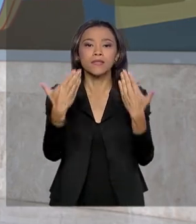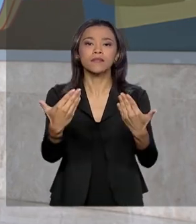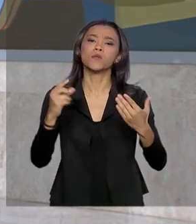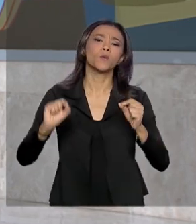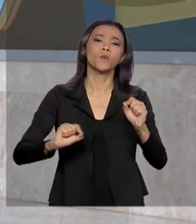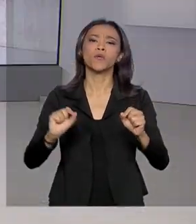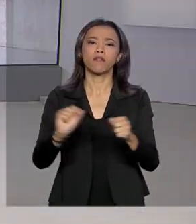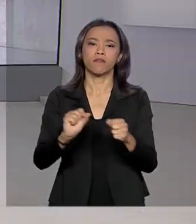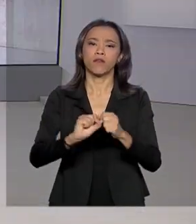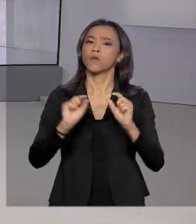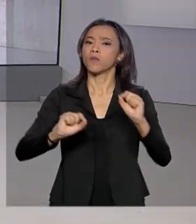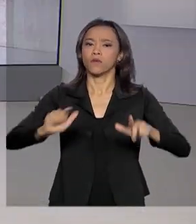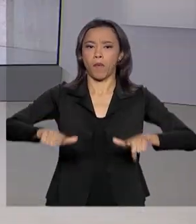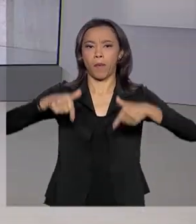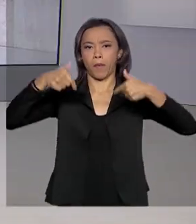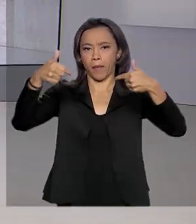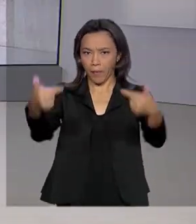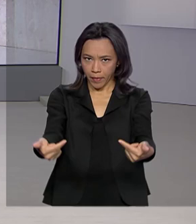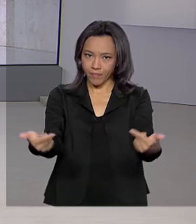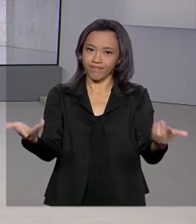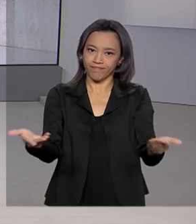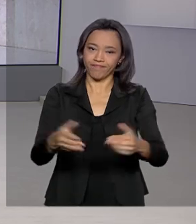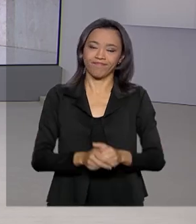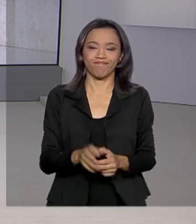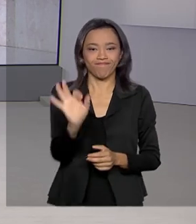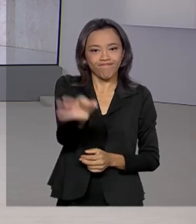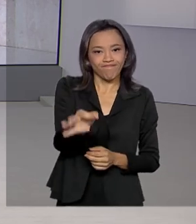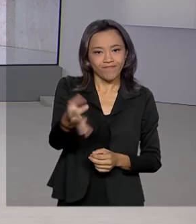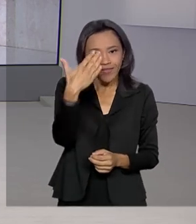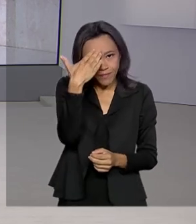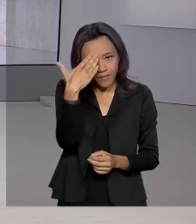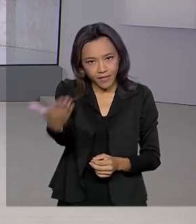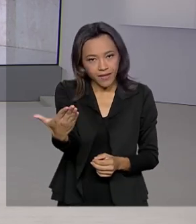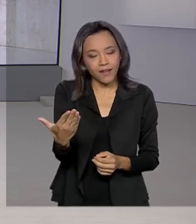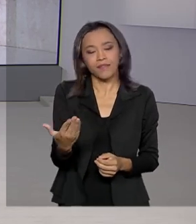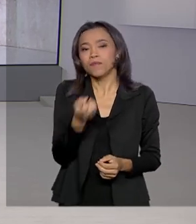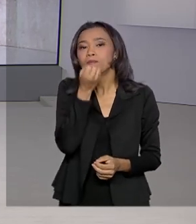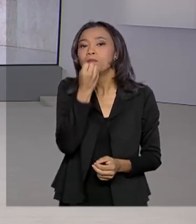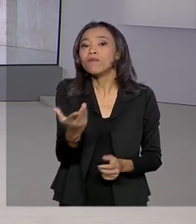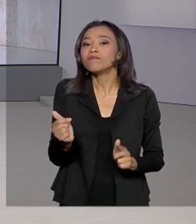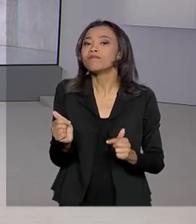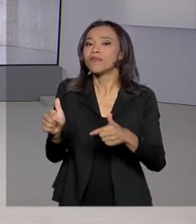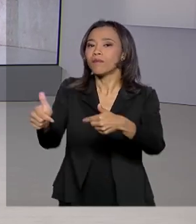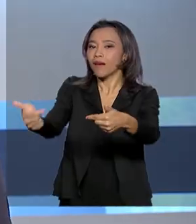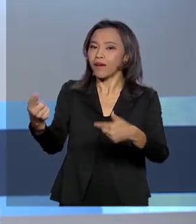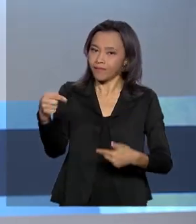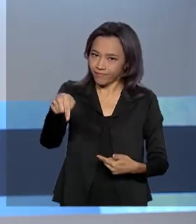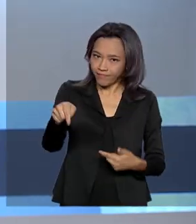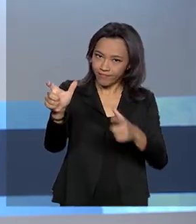É isso, Renata. Eu volto com você. Tá certo, Luciana. Obrigada pelas suas informações. Bom trabalho para você aí no Palácio.